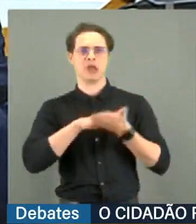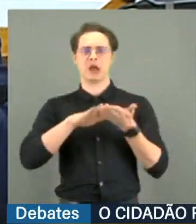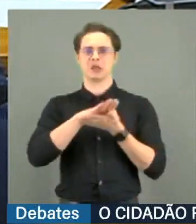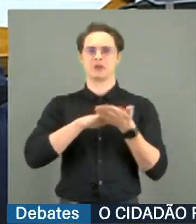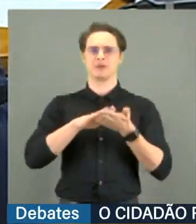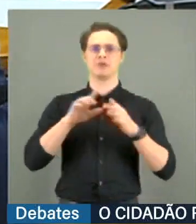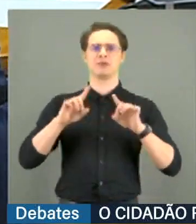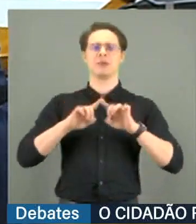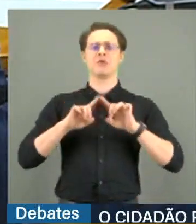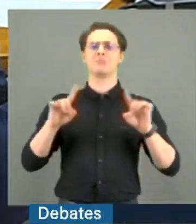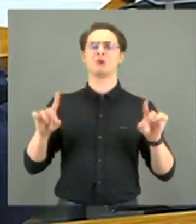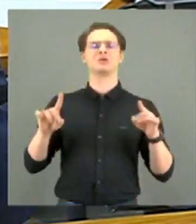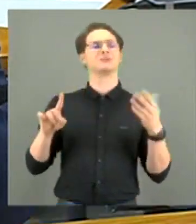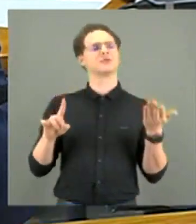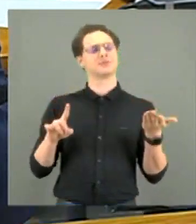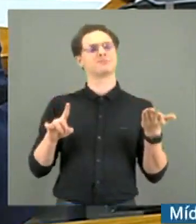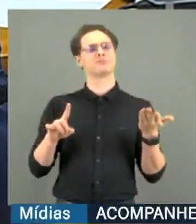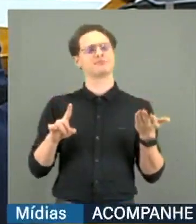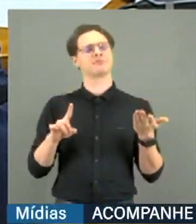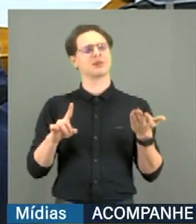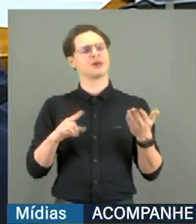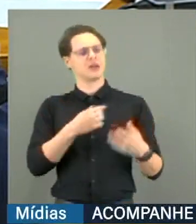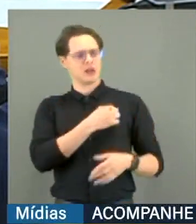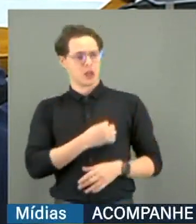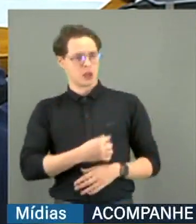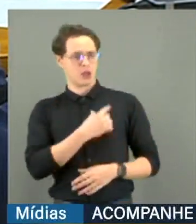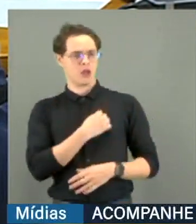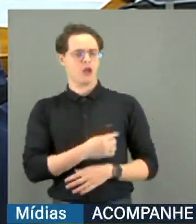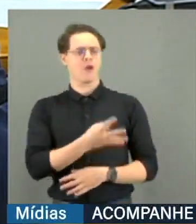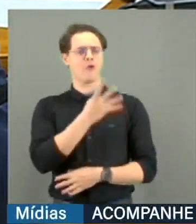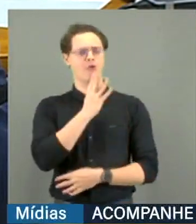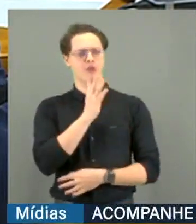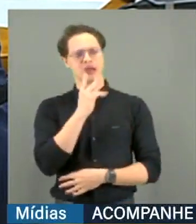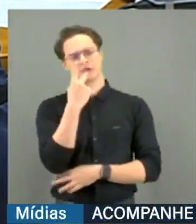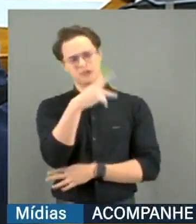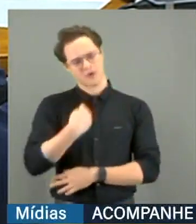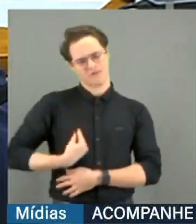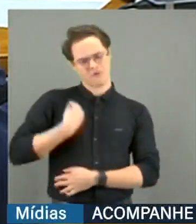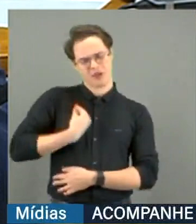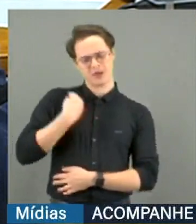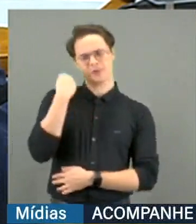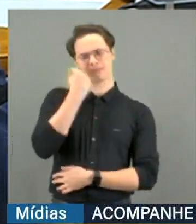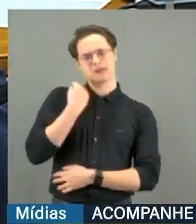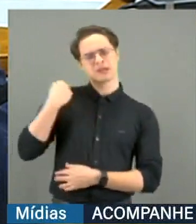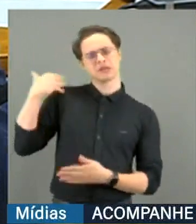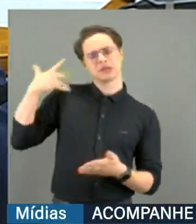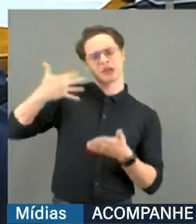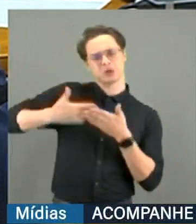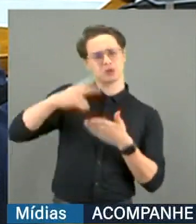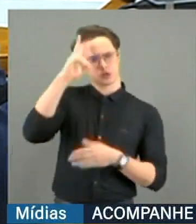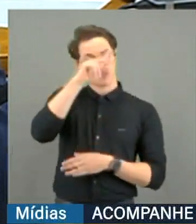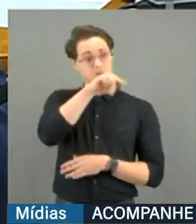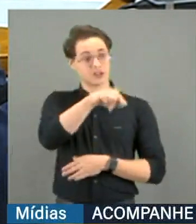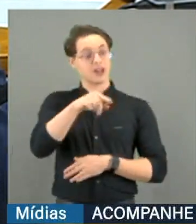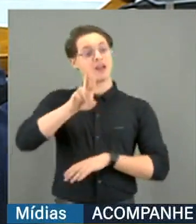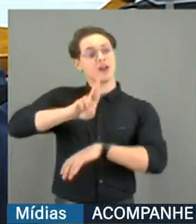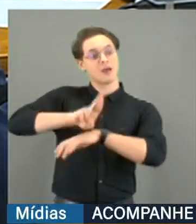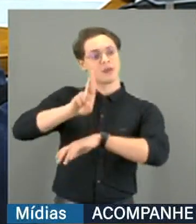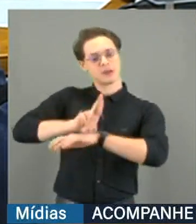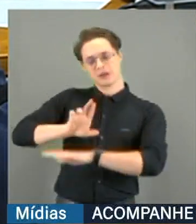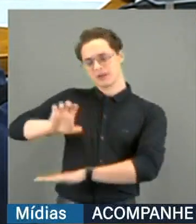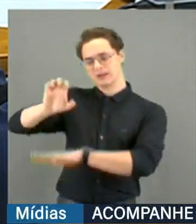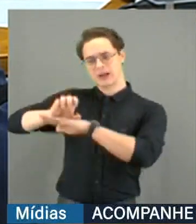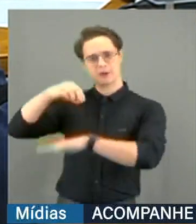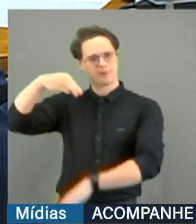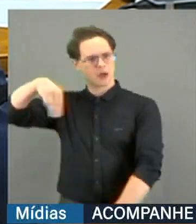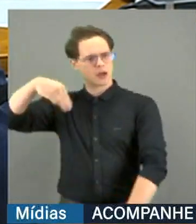Mas, Elisiane, eu conheço a história de V. Exª. V. Exª representa muito bem o Estado do Maranhão, eleito